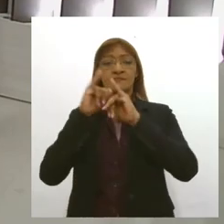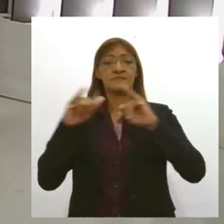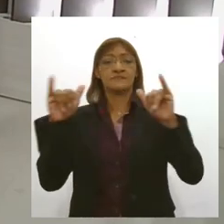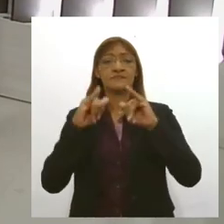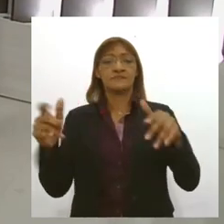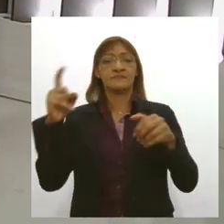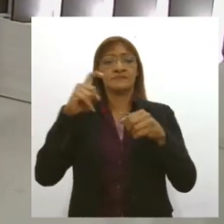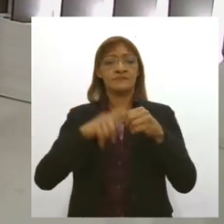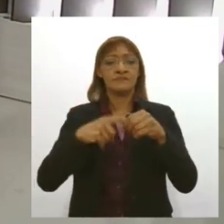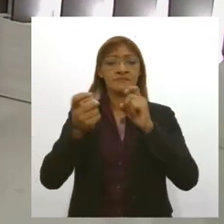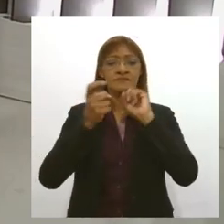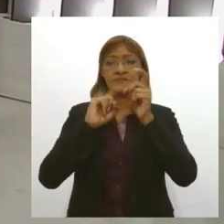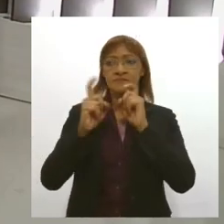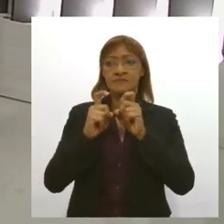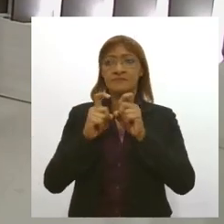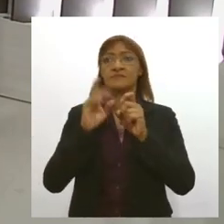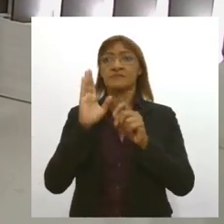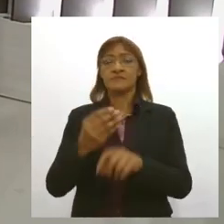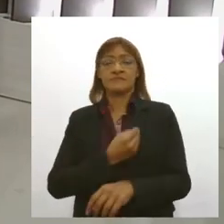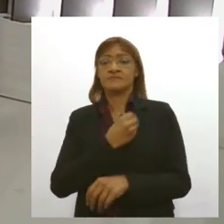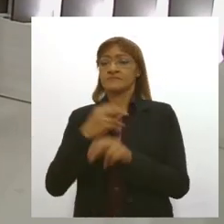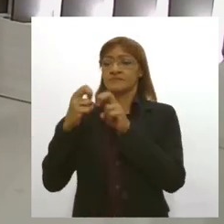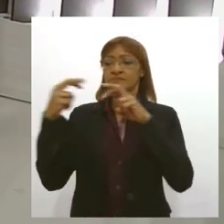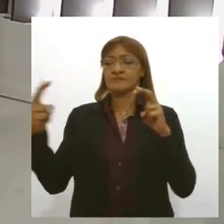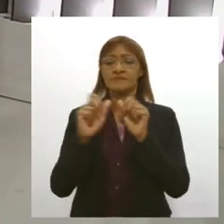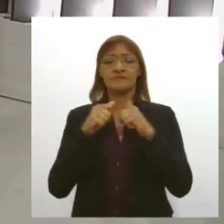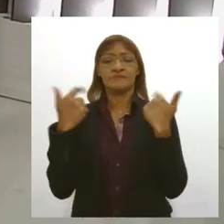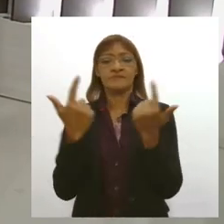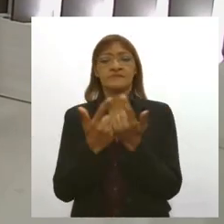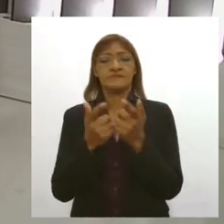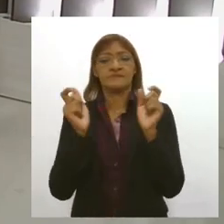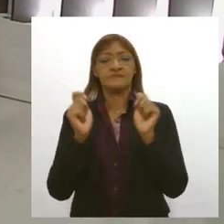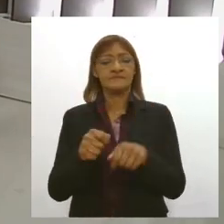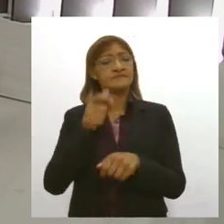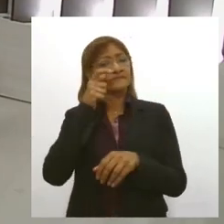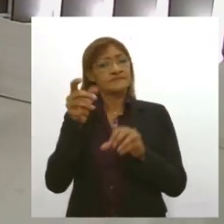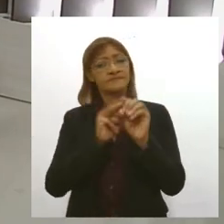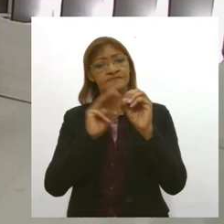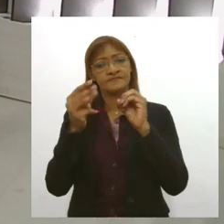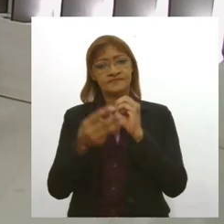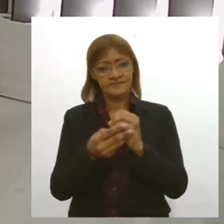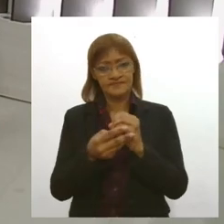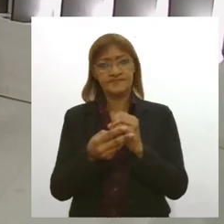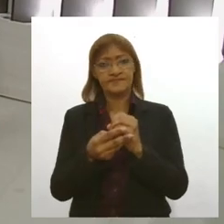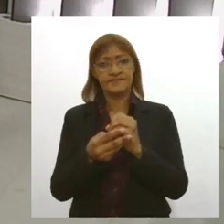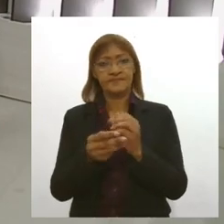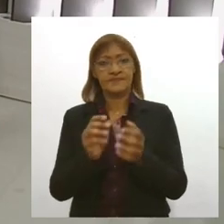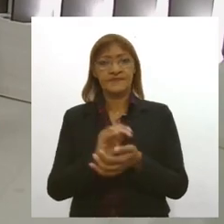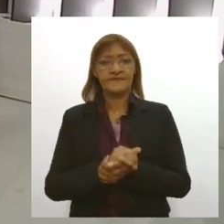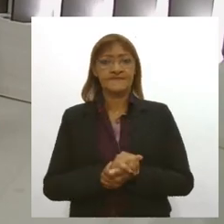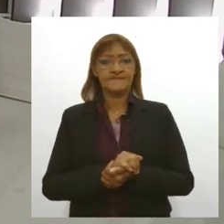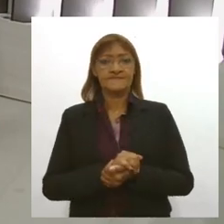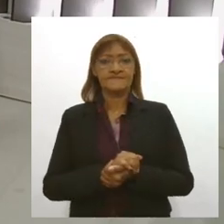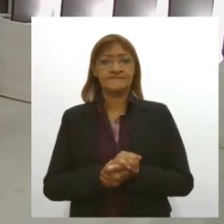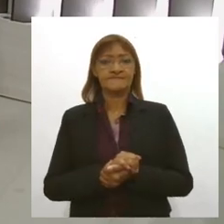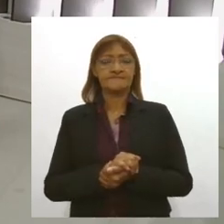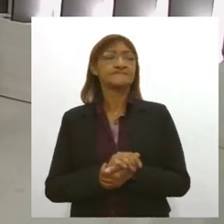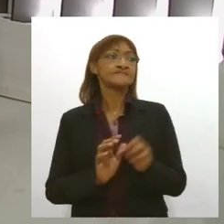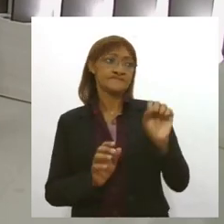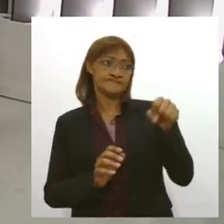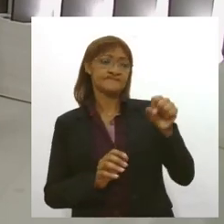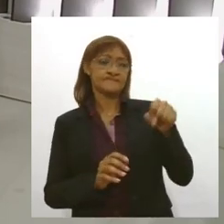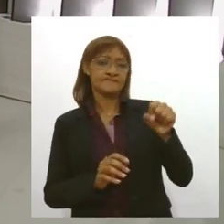voltam as sessões mistas aqui na Assembleia Legislativa e você vai poder acompanhar aqui pela TV Alesi e também pela agência de notícias Exatamente